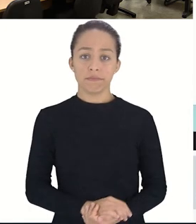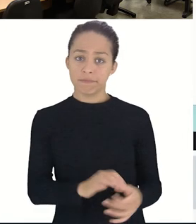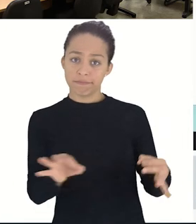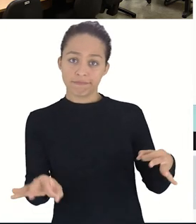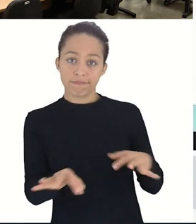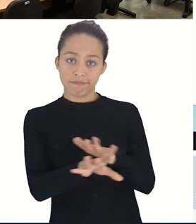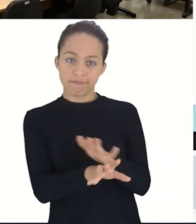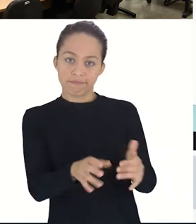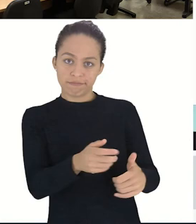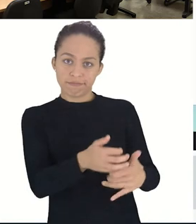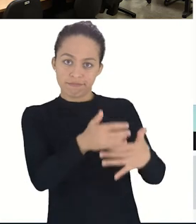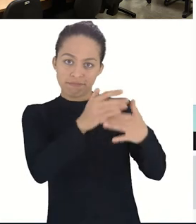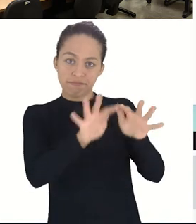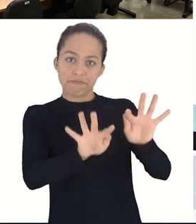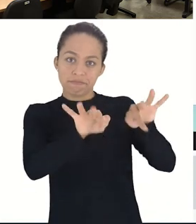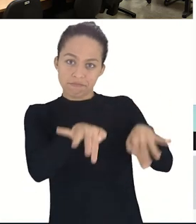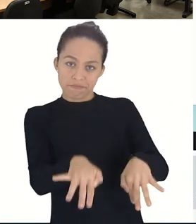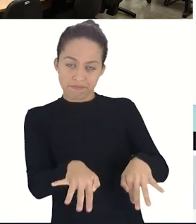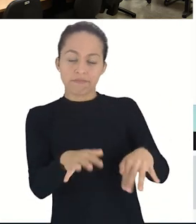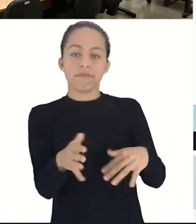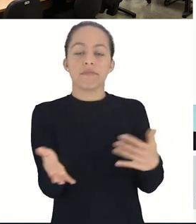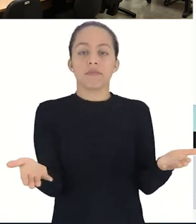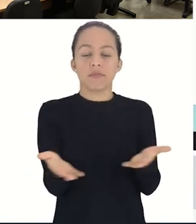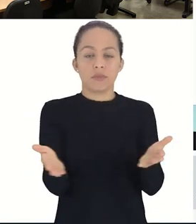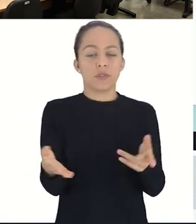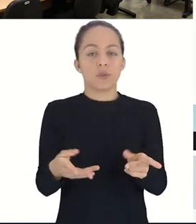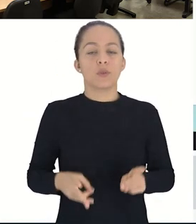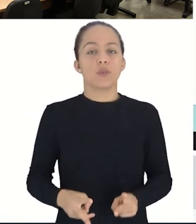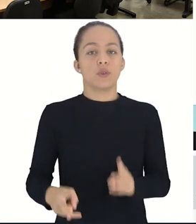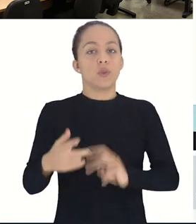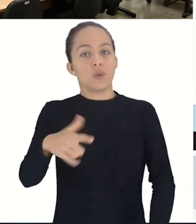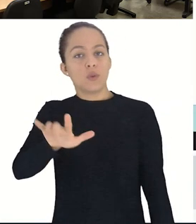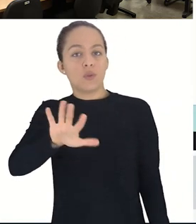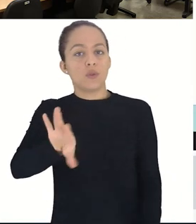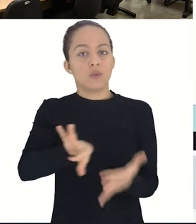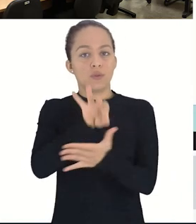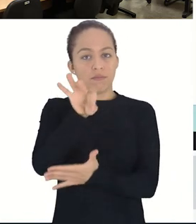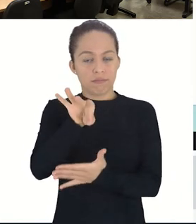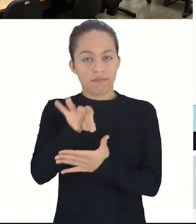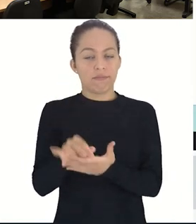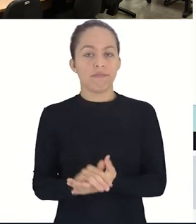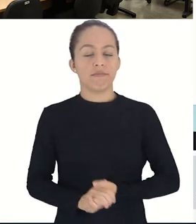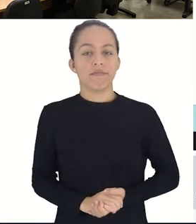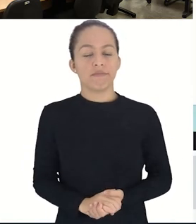Pronto, chegamos ao fim da lista. Vamos prosseguir para o próximo sorteio.